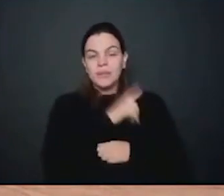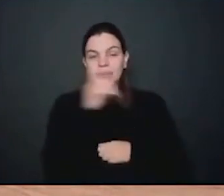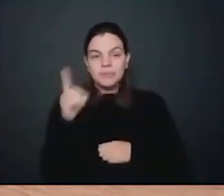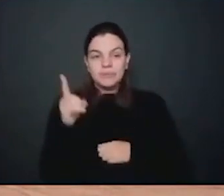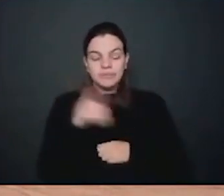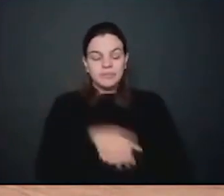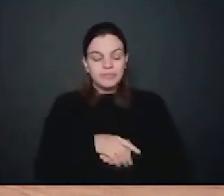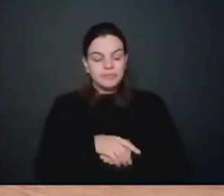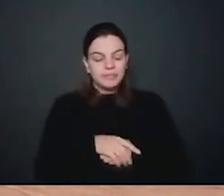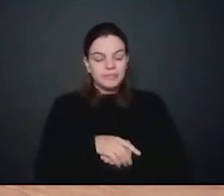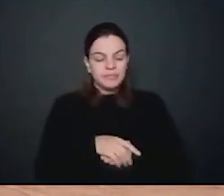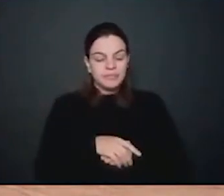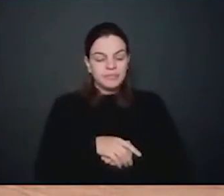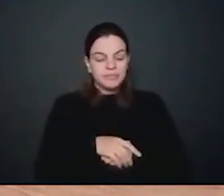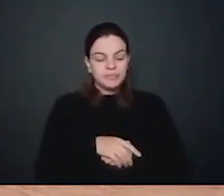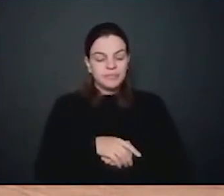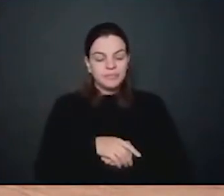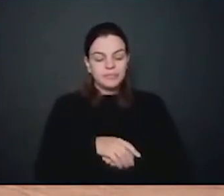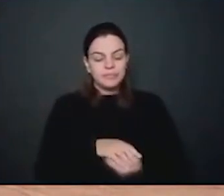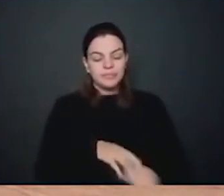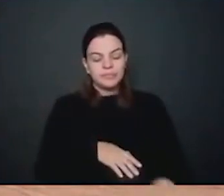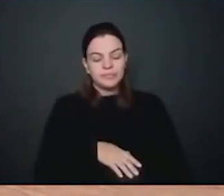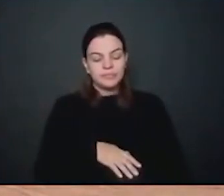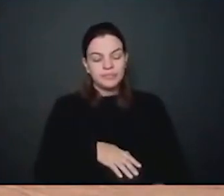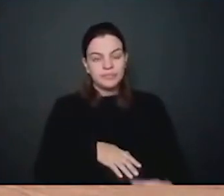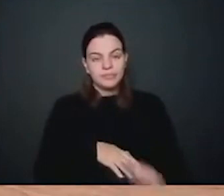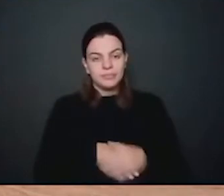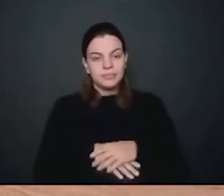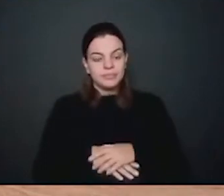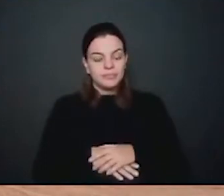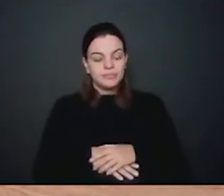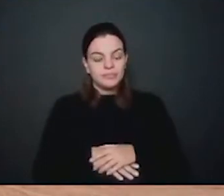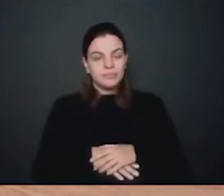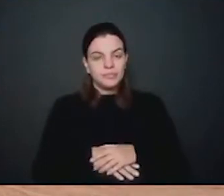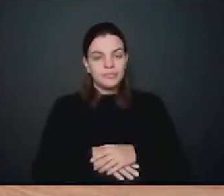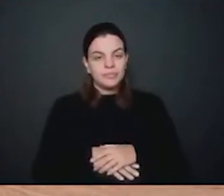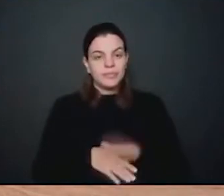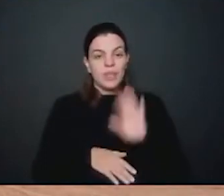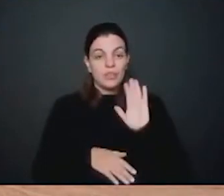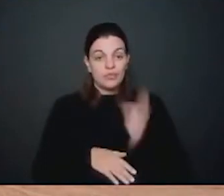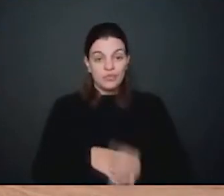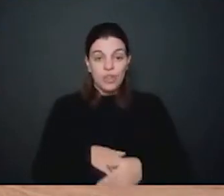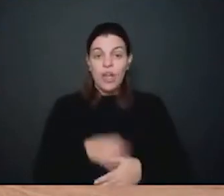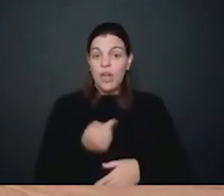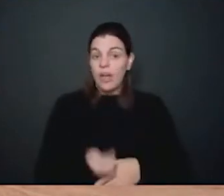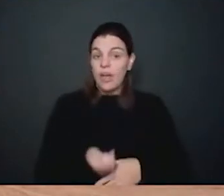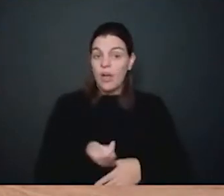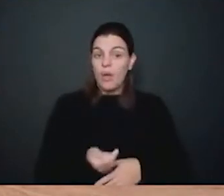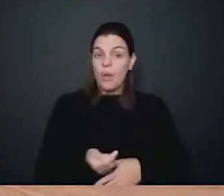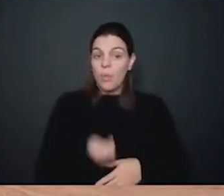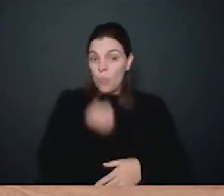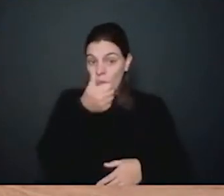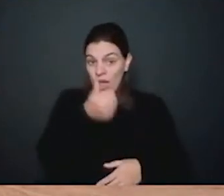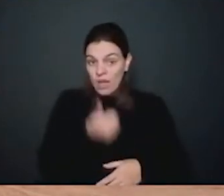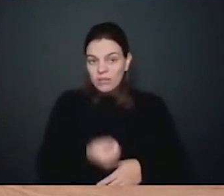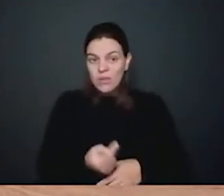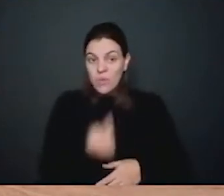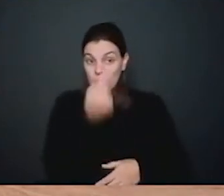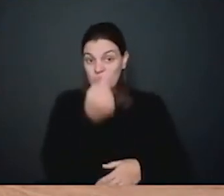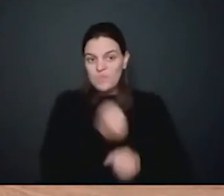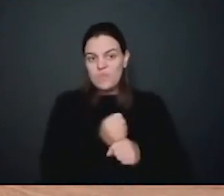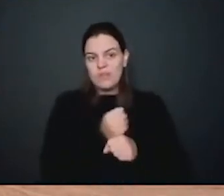Há quase um ano, cobrando pela revitalização e manutenção das praças